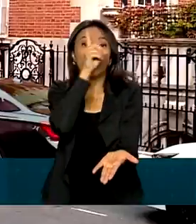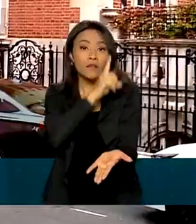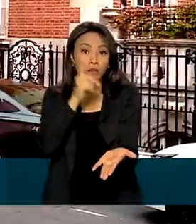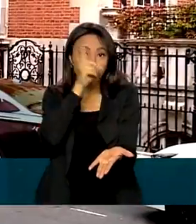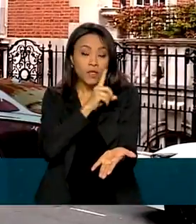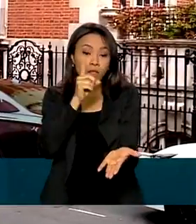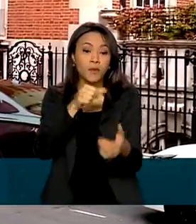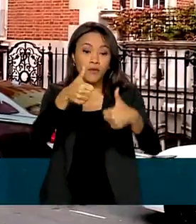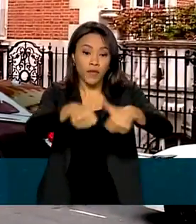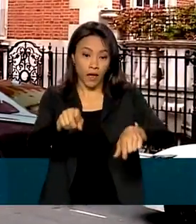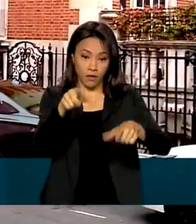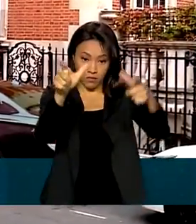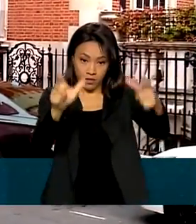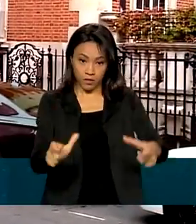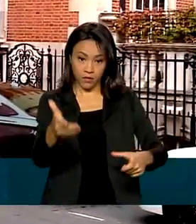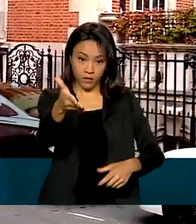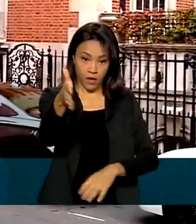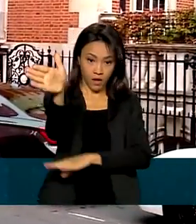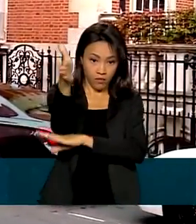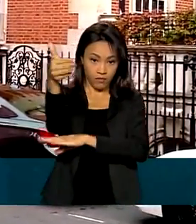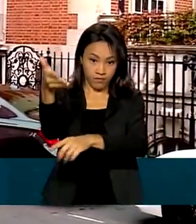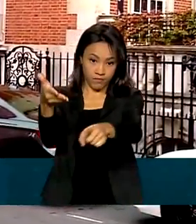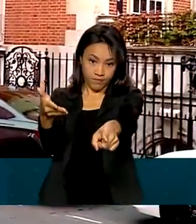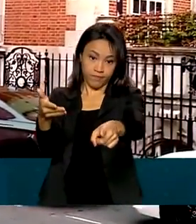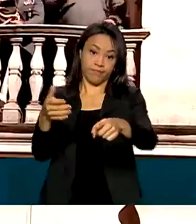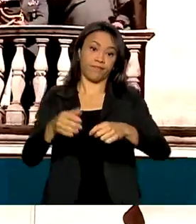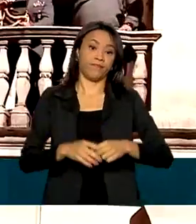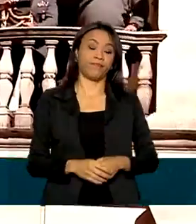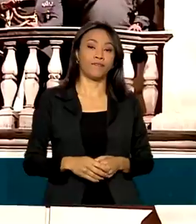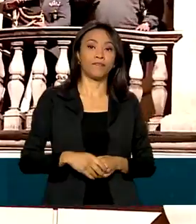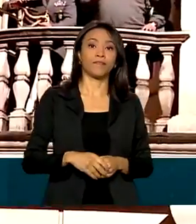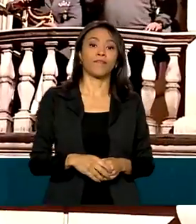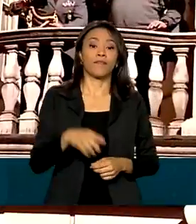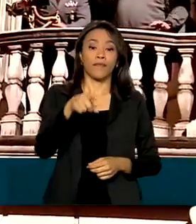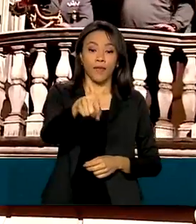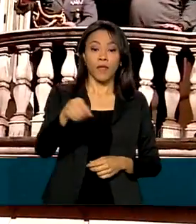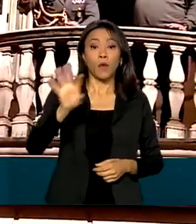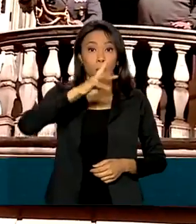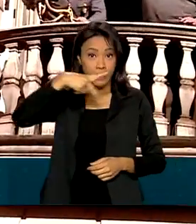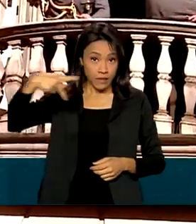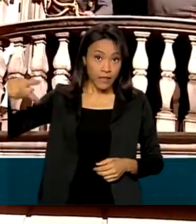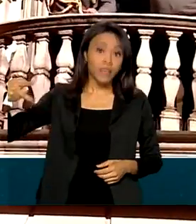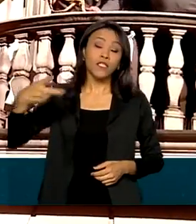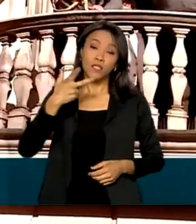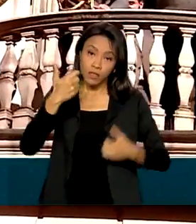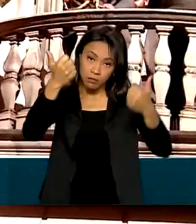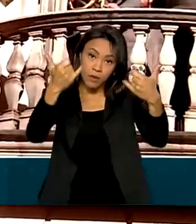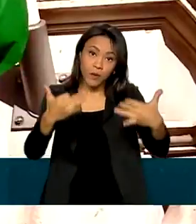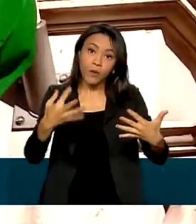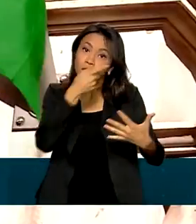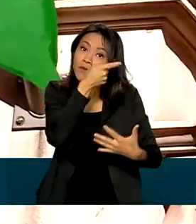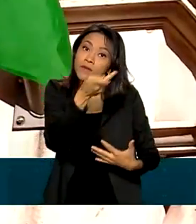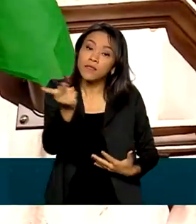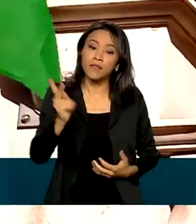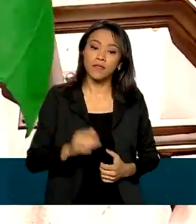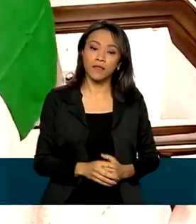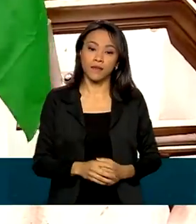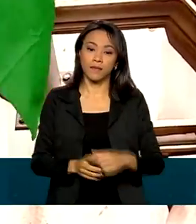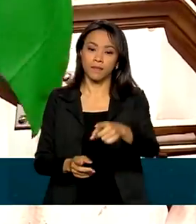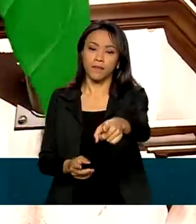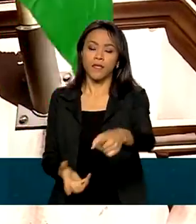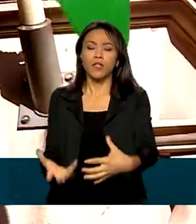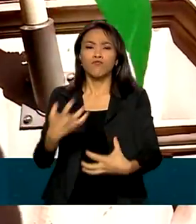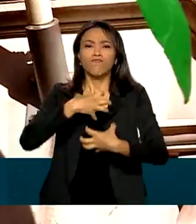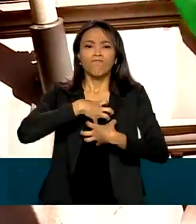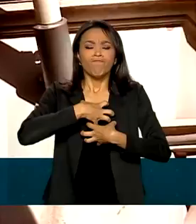se hospedaram na residência do embaixador brasileiro. O presidente falou sobre a visita. Profundo respeito